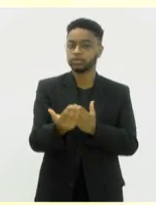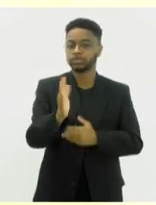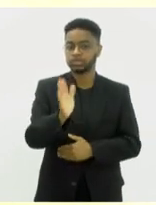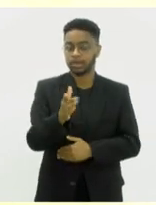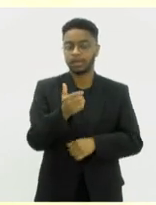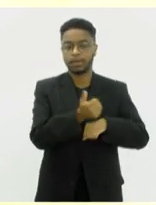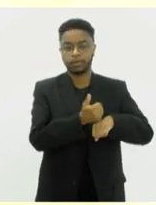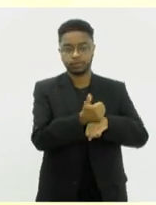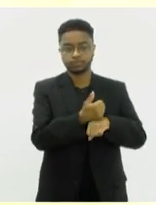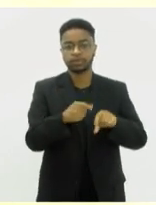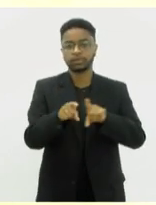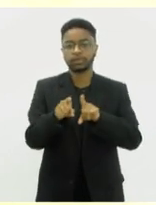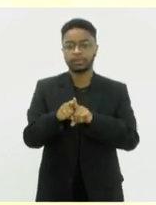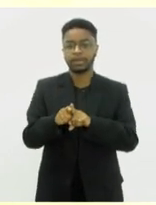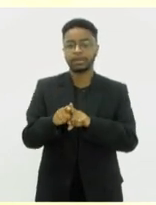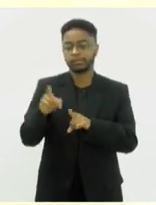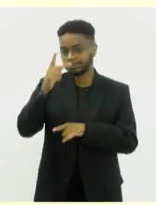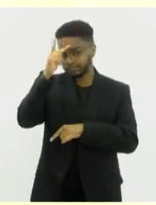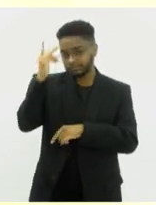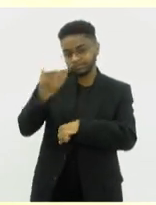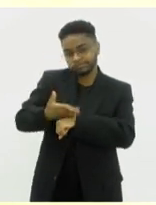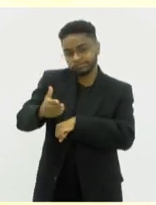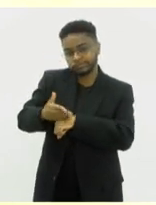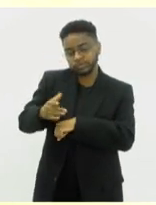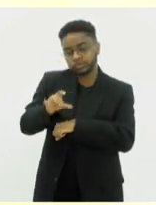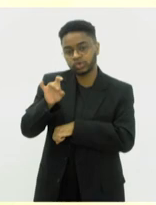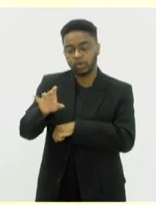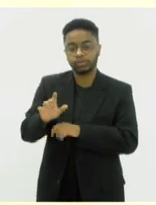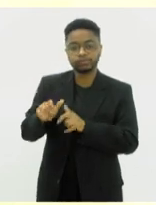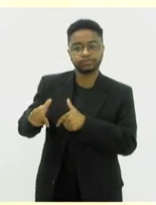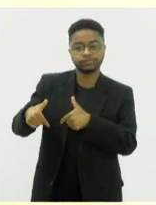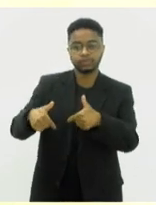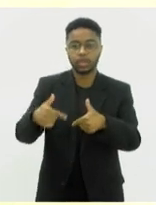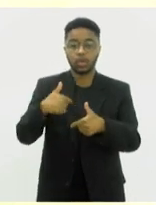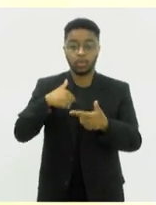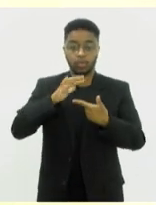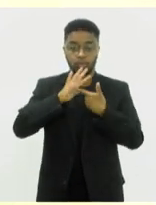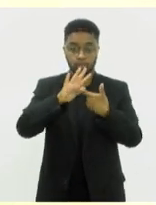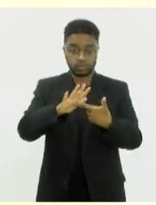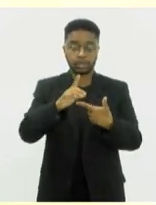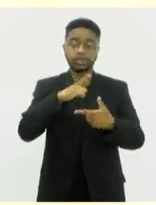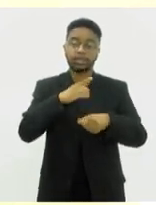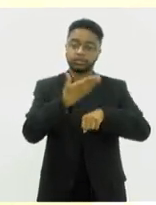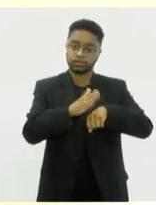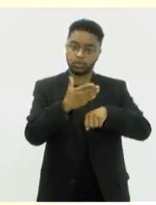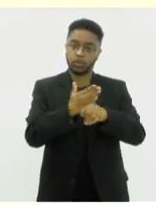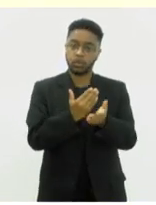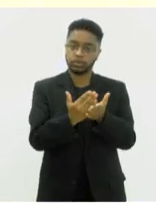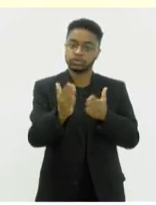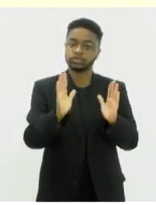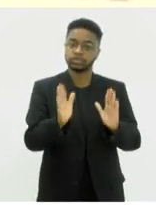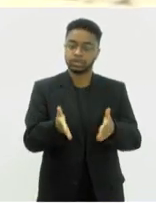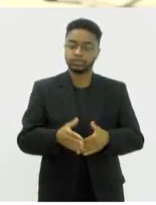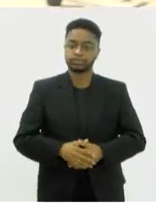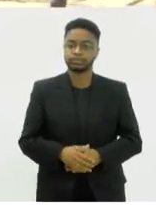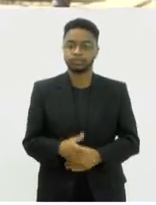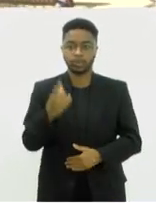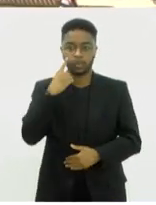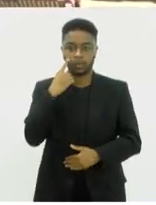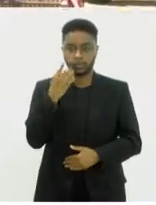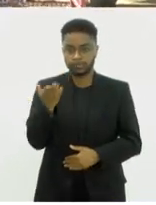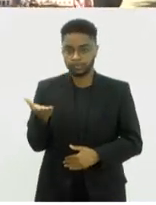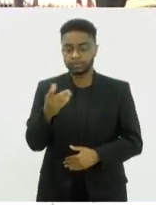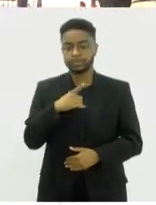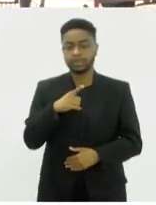profissionais e amadores. Eu vou pedir para o nosso cinegrafista, o João Apolone, mostrar aqui atrás. Já está acontecendo um treinamento aqui nesse campo, como vocês podem ver,